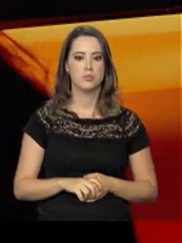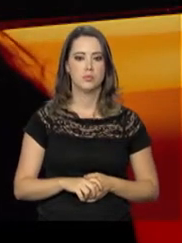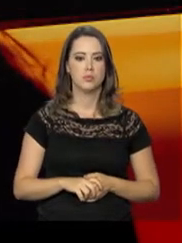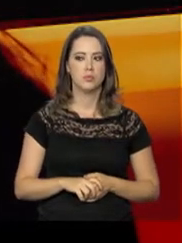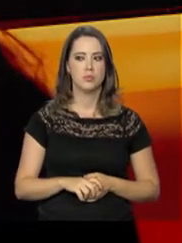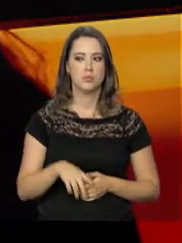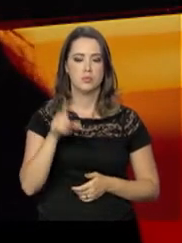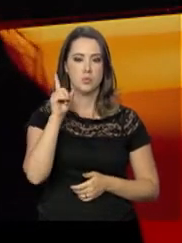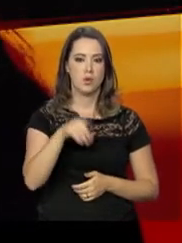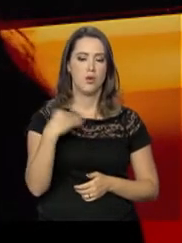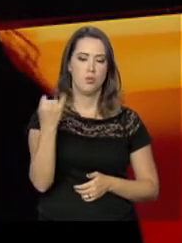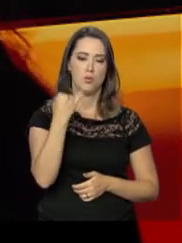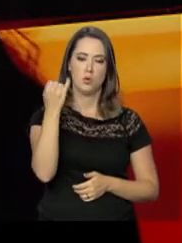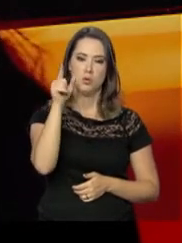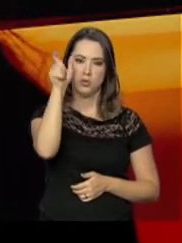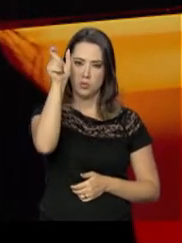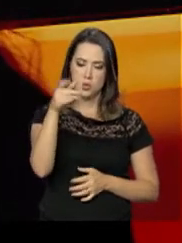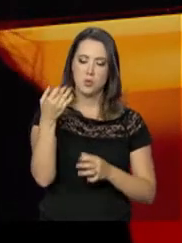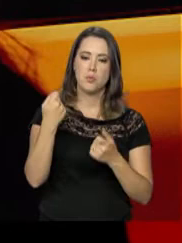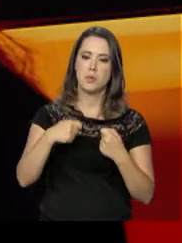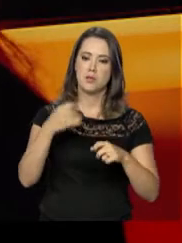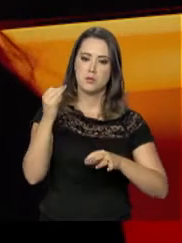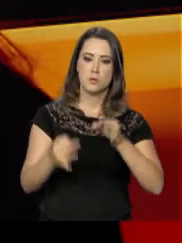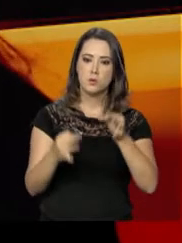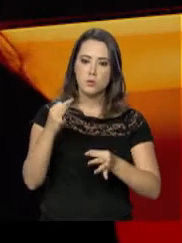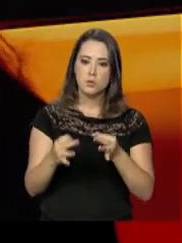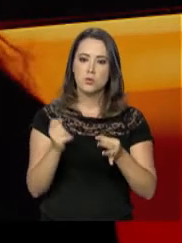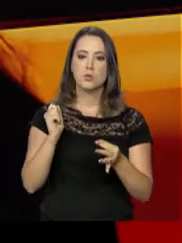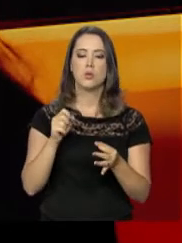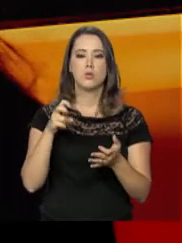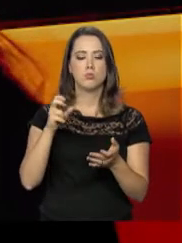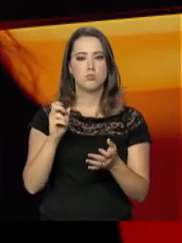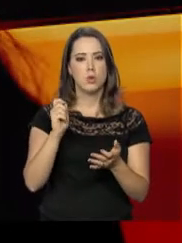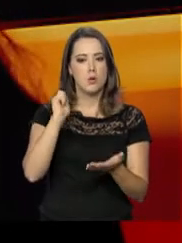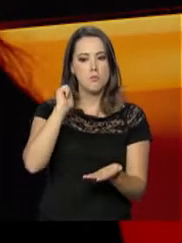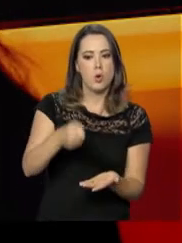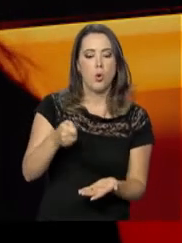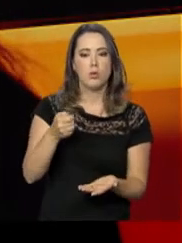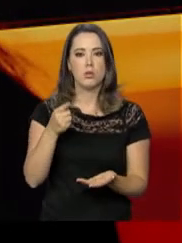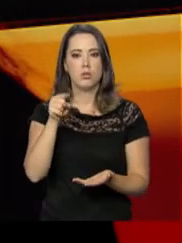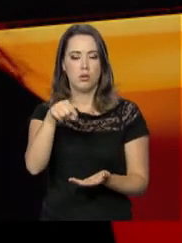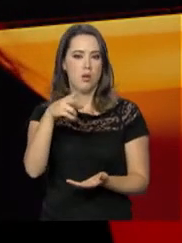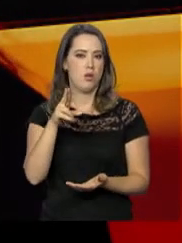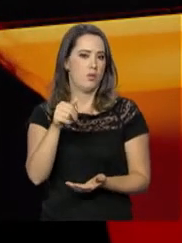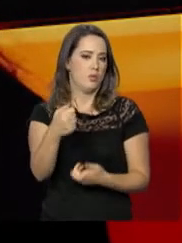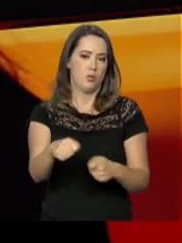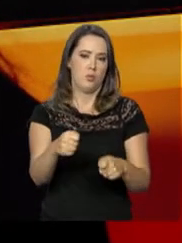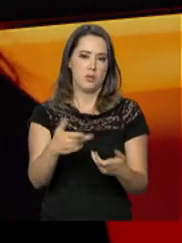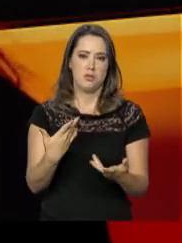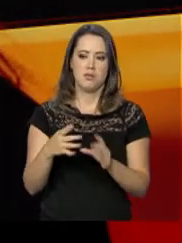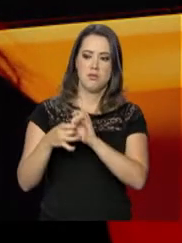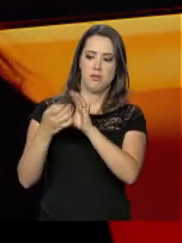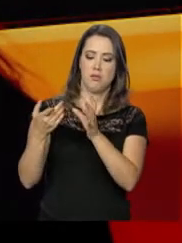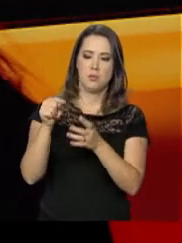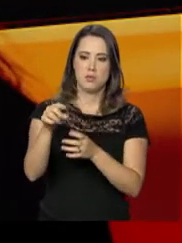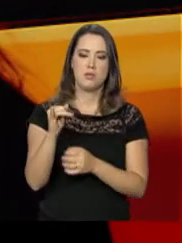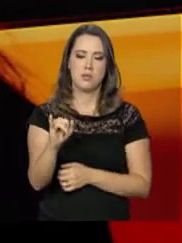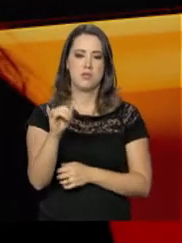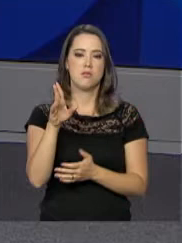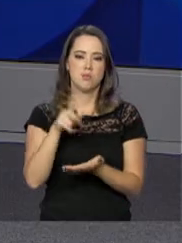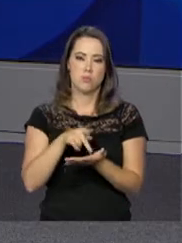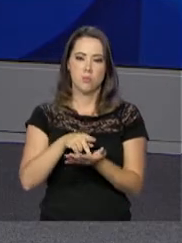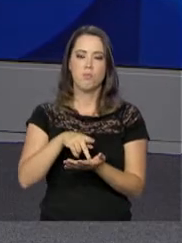julgado e condenado porque tem que pagar, porque eu não vejo necessidade disso. Mas tem que pagar.